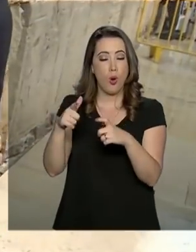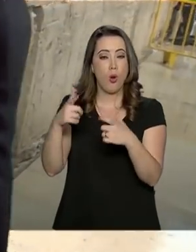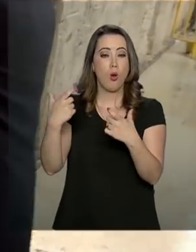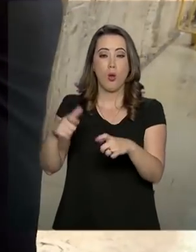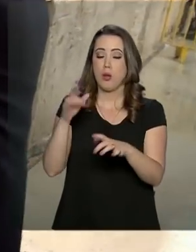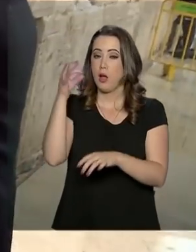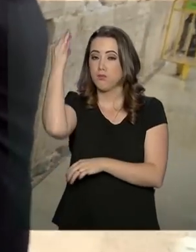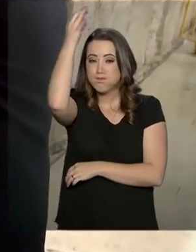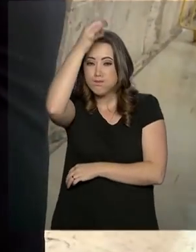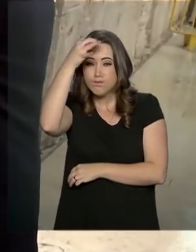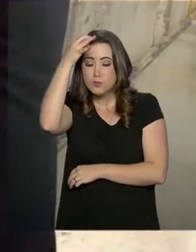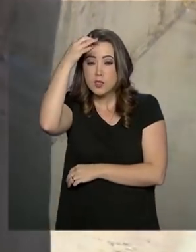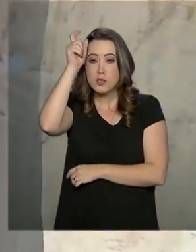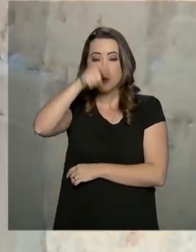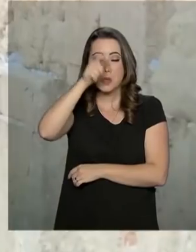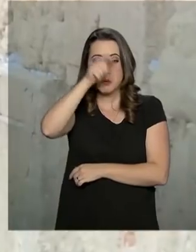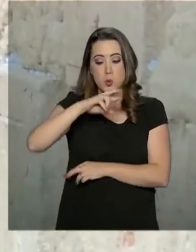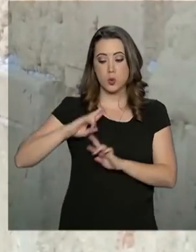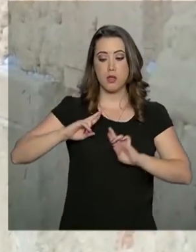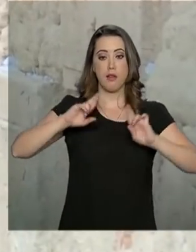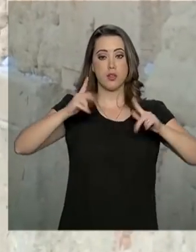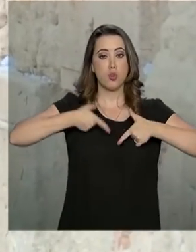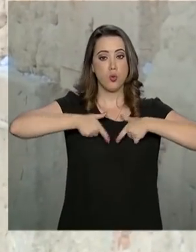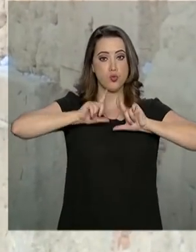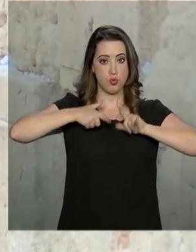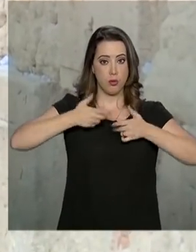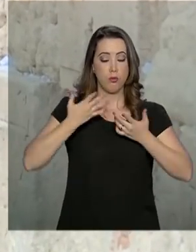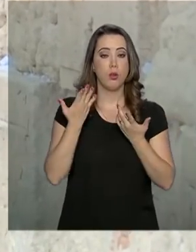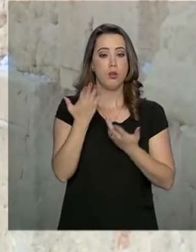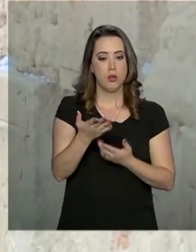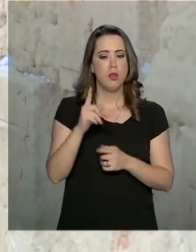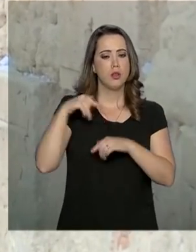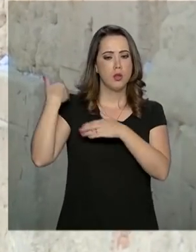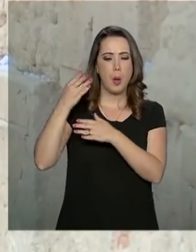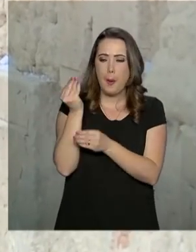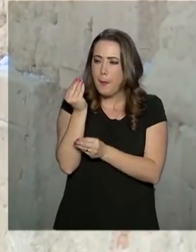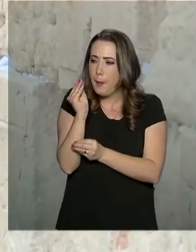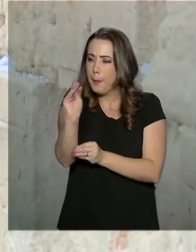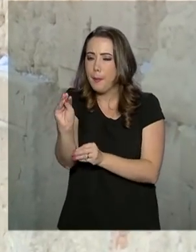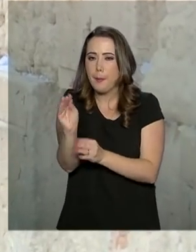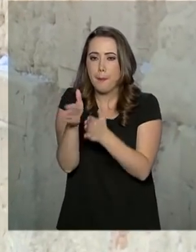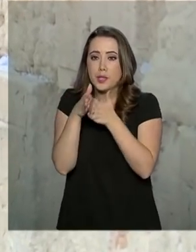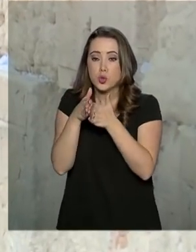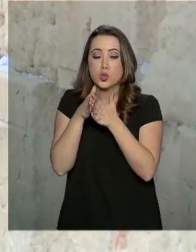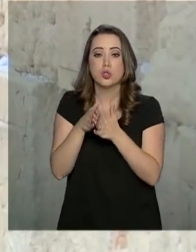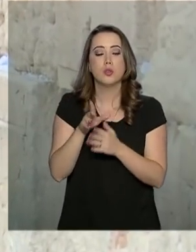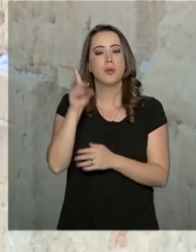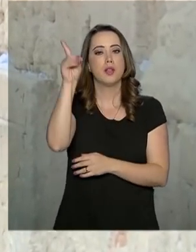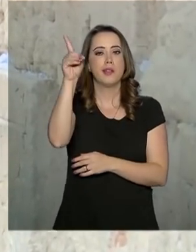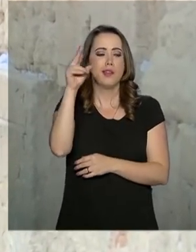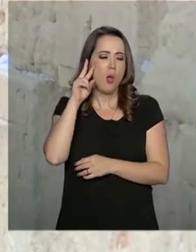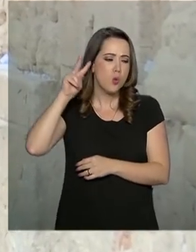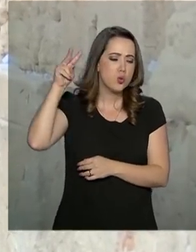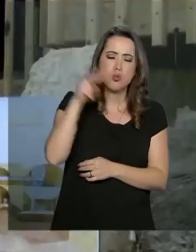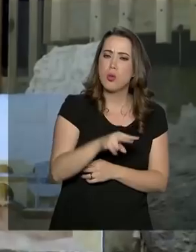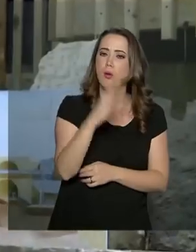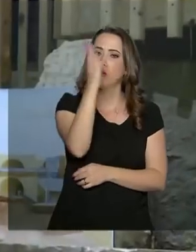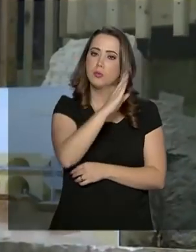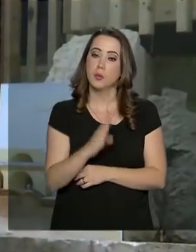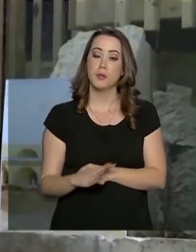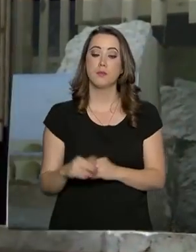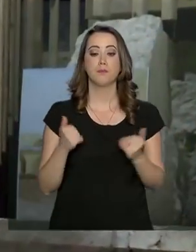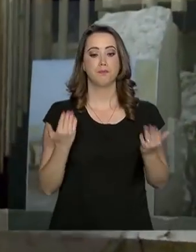Lá, orou próximo ao muro e seguindo a tradição, colocou um pedido, segundo ele, para que Deus olhasse pelo Brasil.